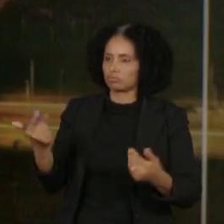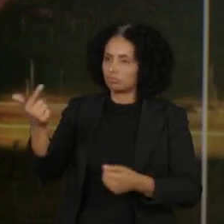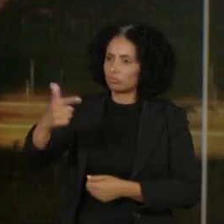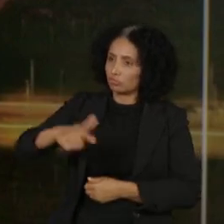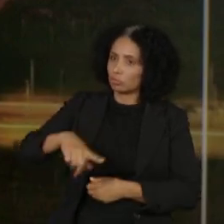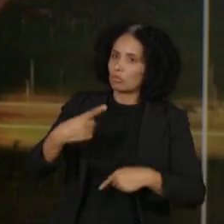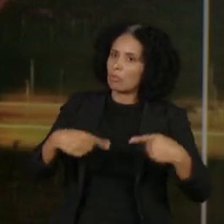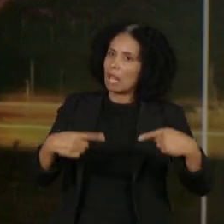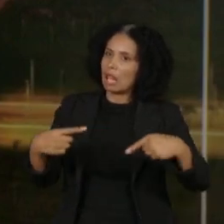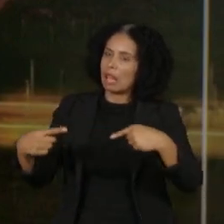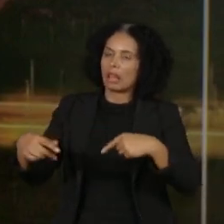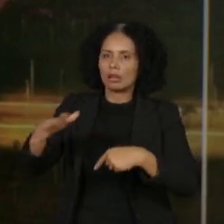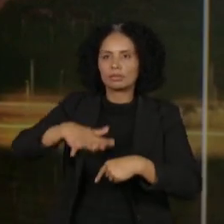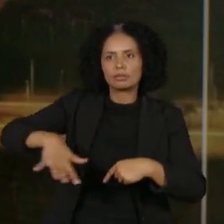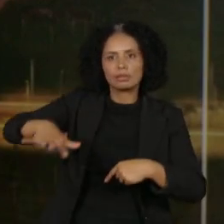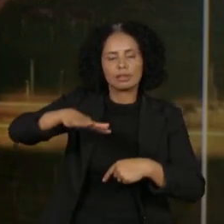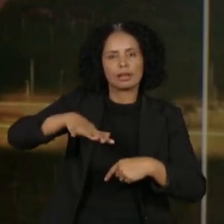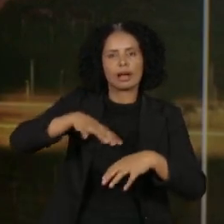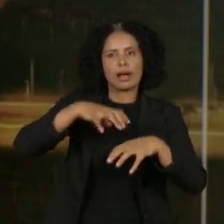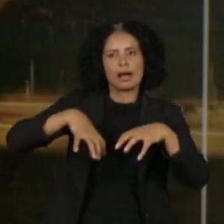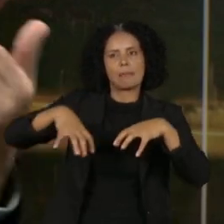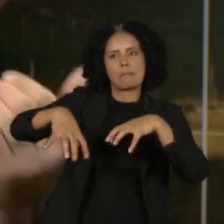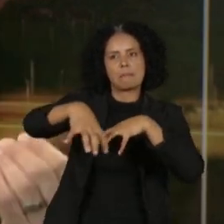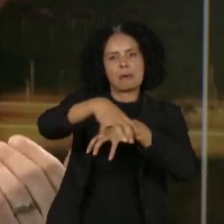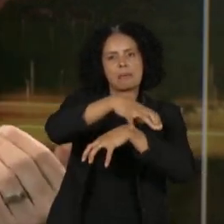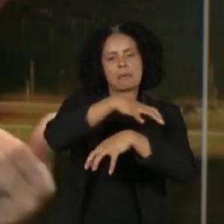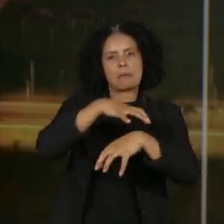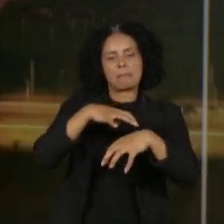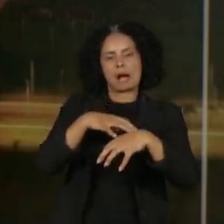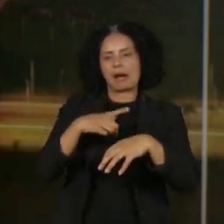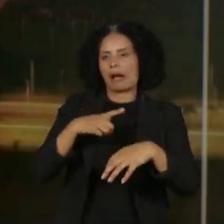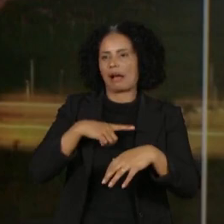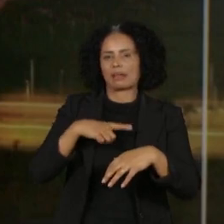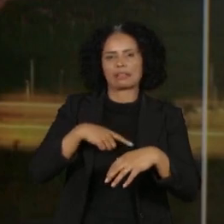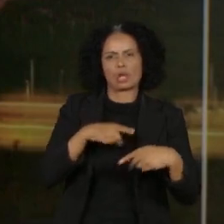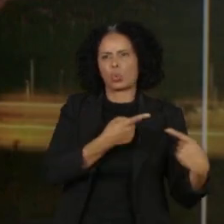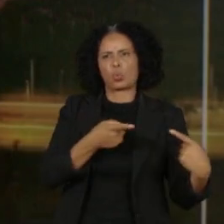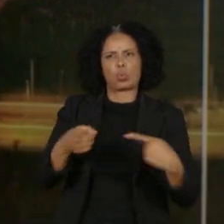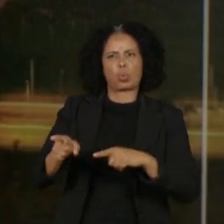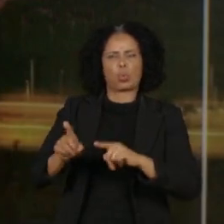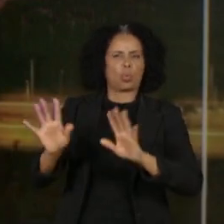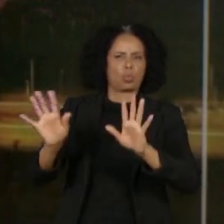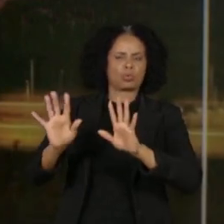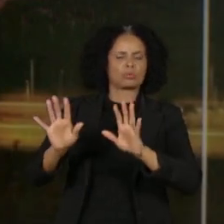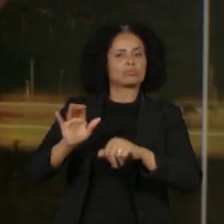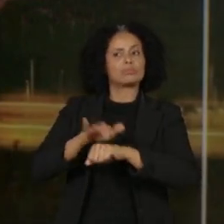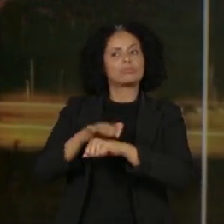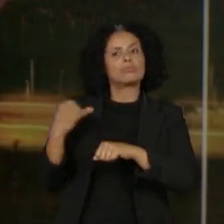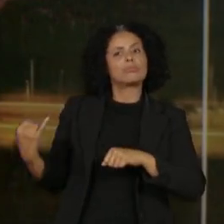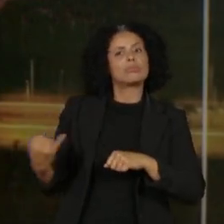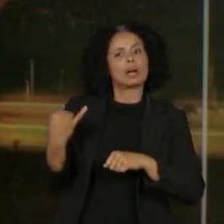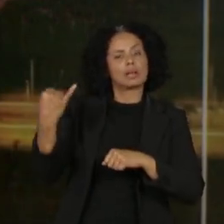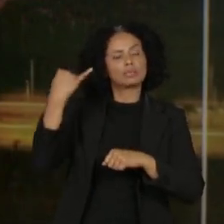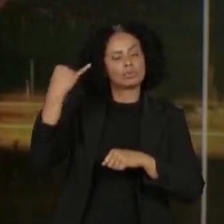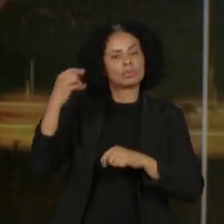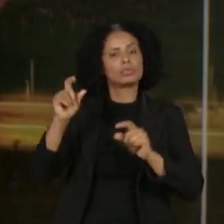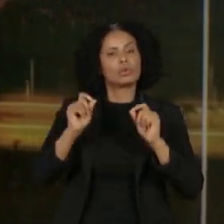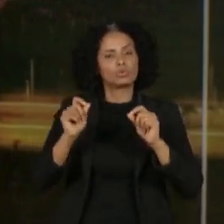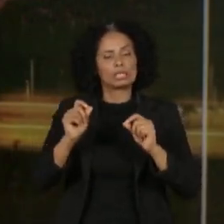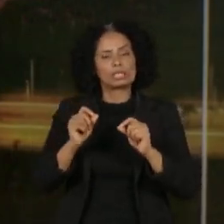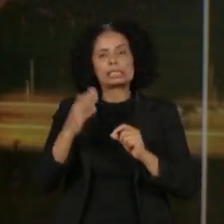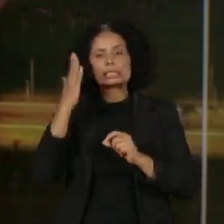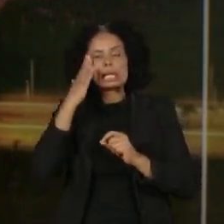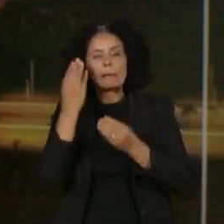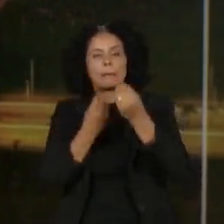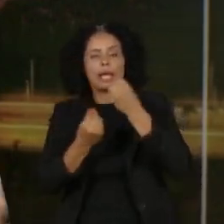institucional, dentro do ambiente constitucional, sem qualquer espírito revanchista, mas algo fundamental do ponto de vista pedagógico, para